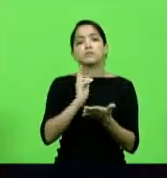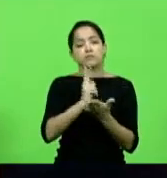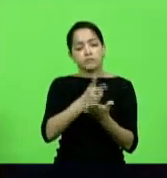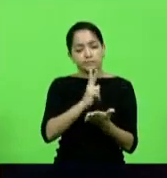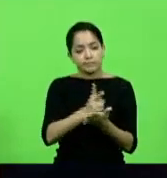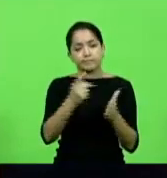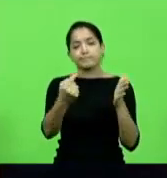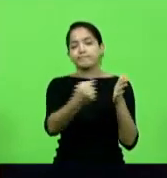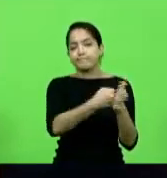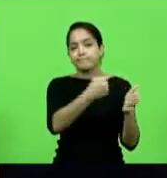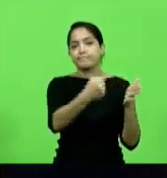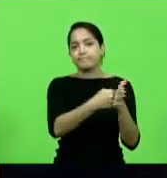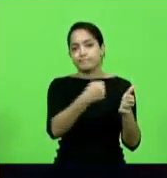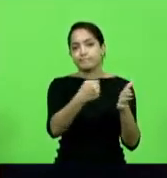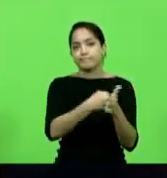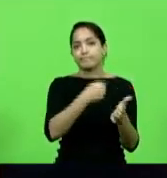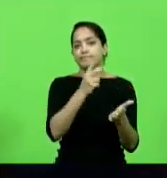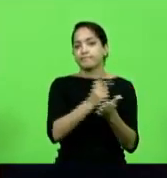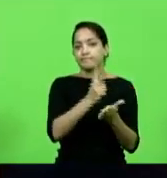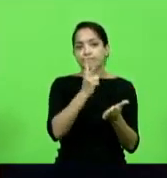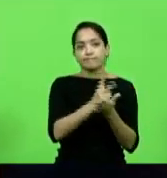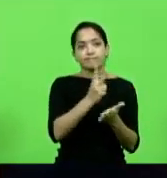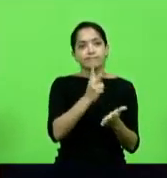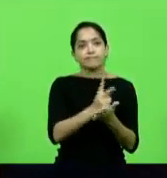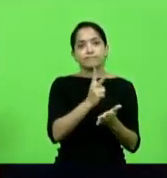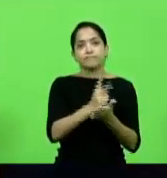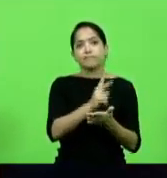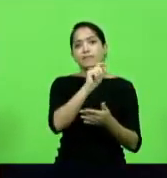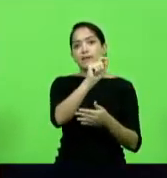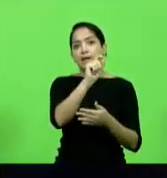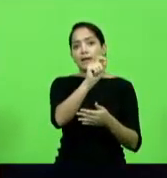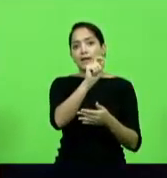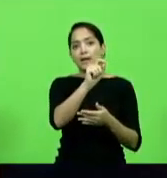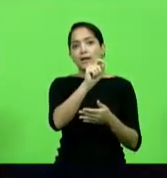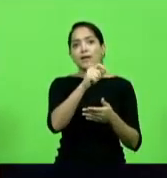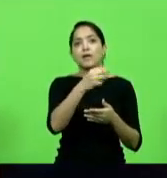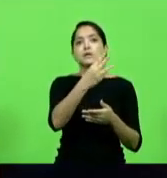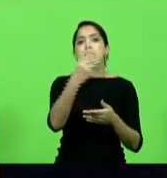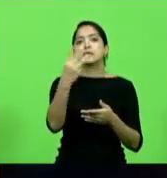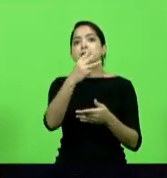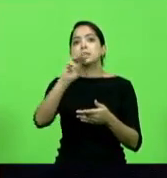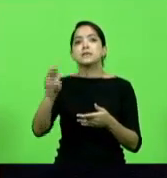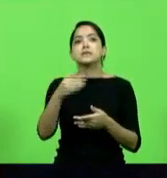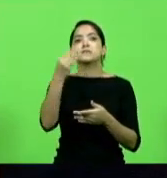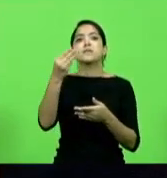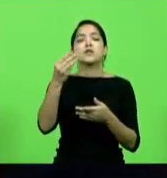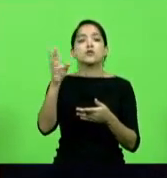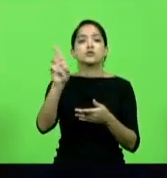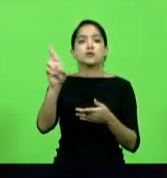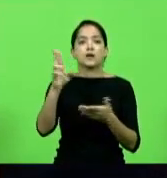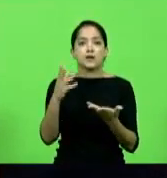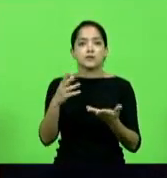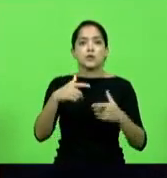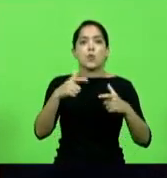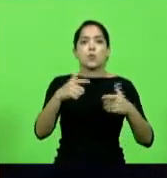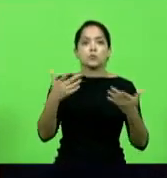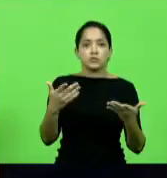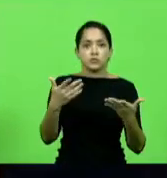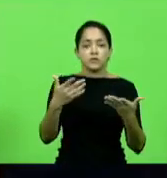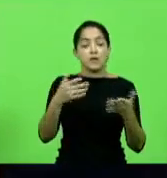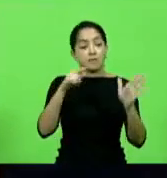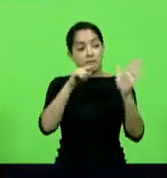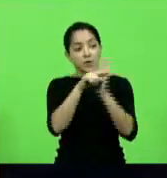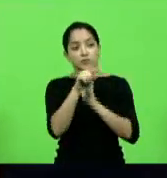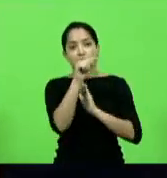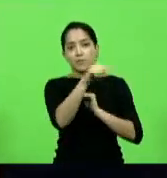pergunta constante sempre onde estão os 33 milhões essa pergunta é para ser feita para a polícia judiciária